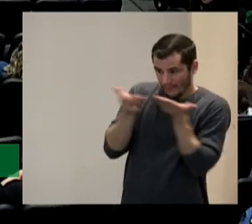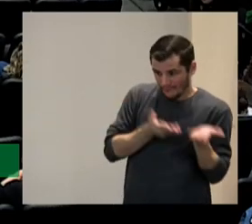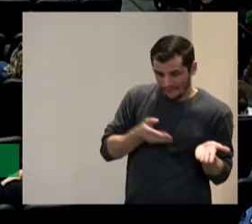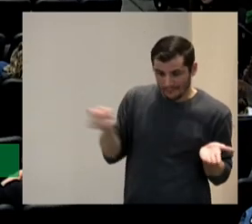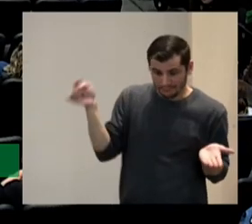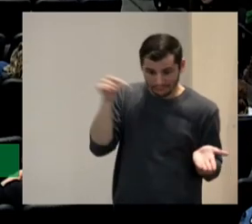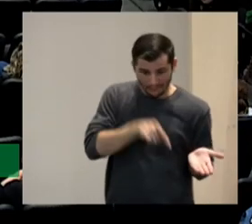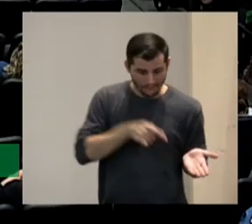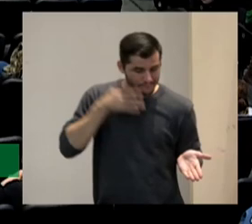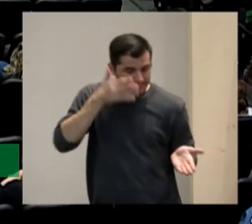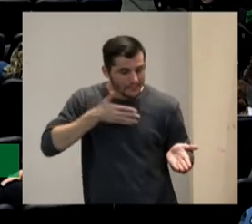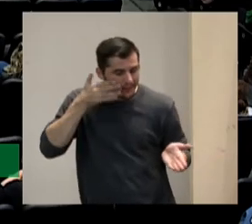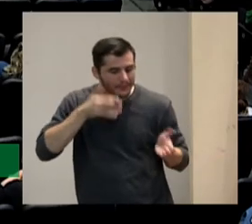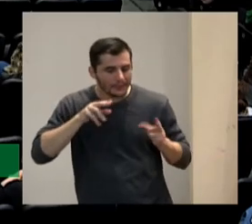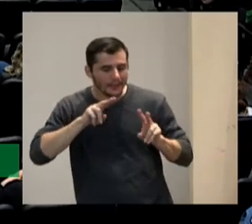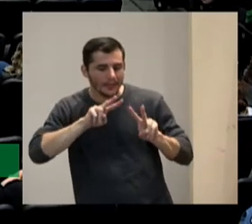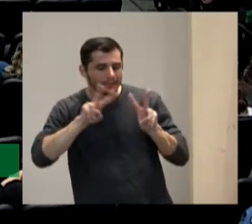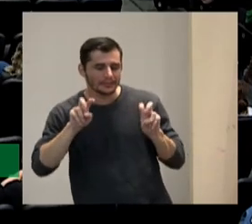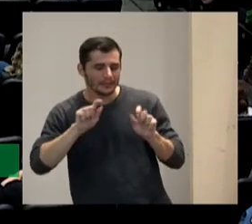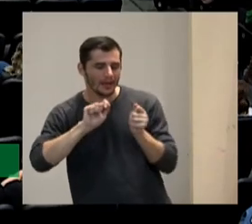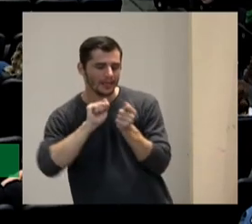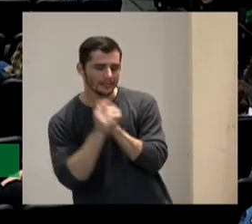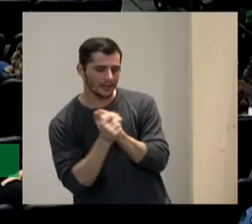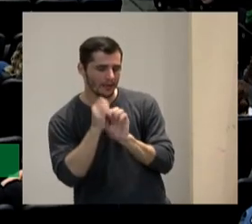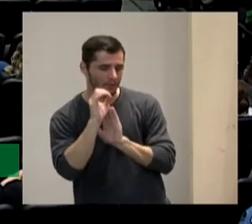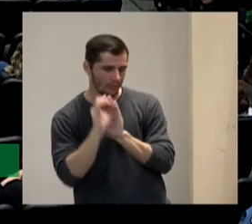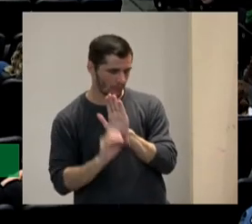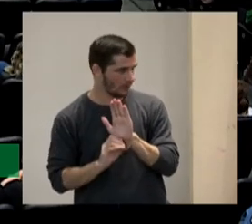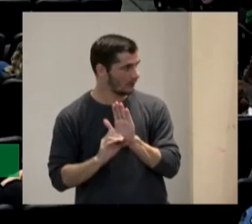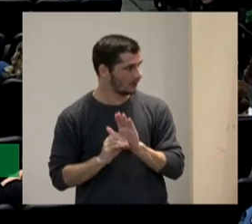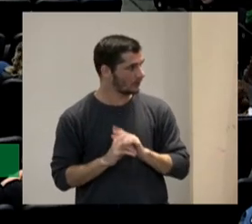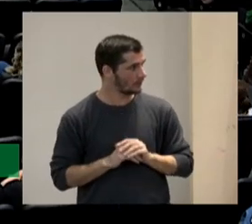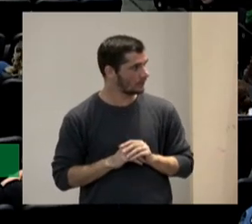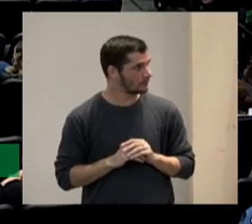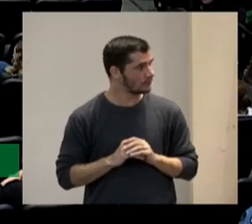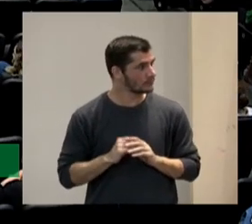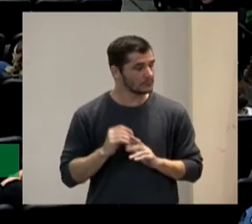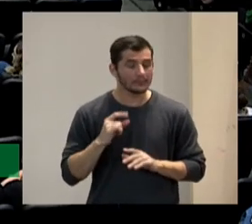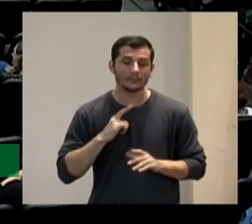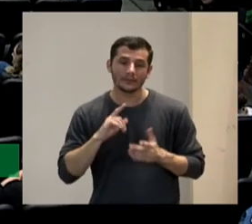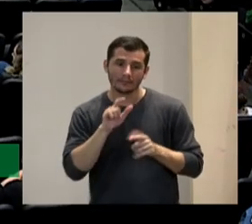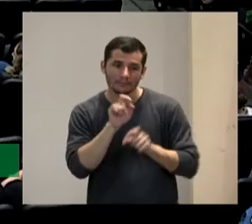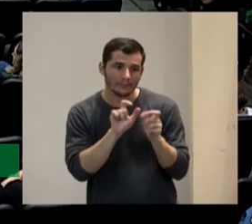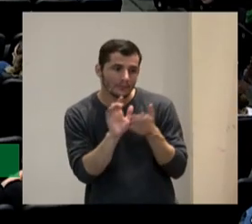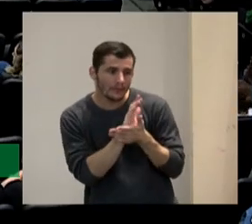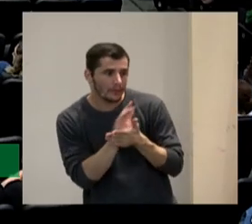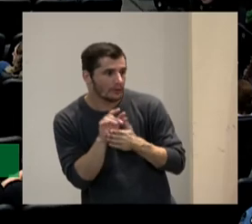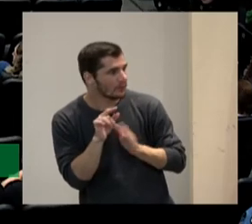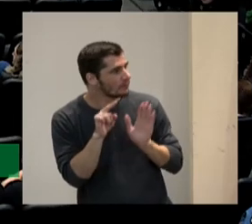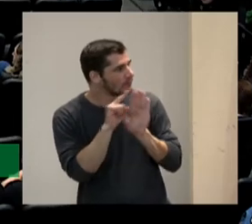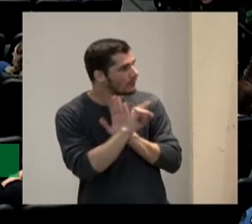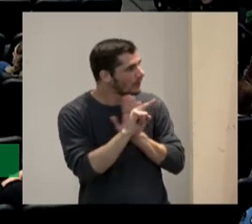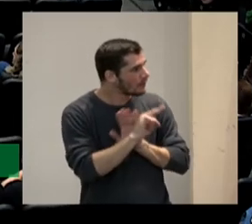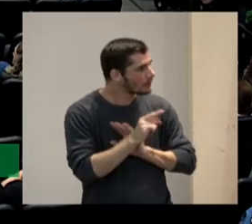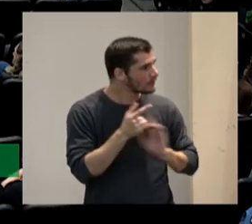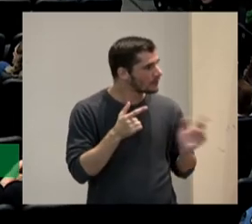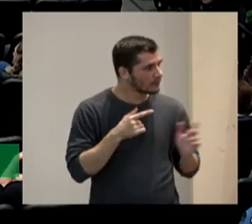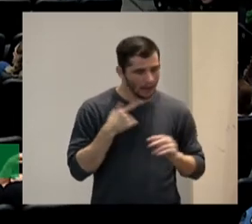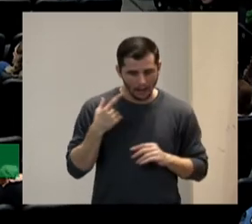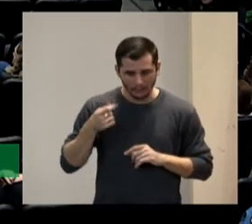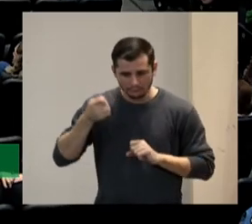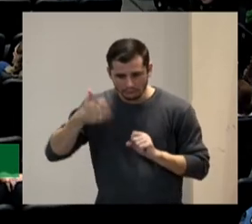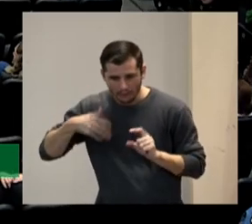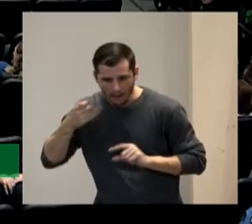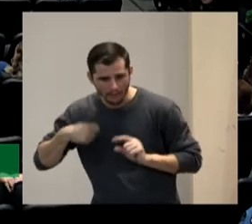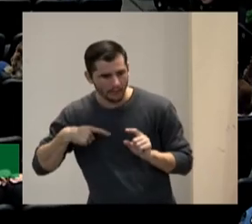adaptações curriculares acho que algum de vocês até em algum momento me perguntou o senhor foi aquele que escreveu e tem um